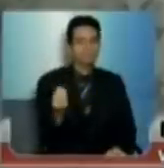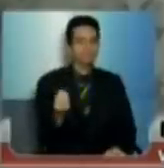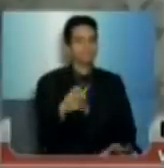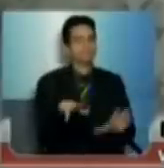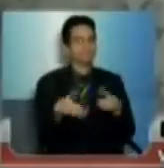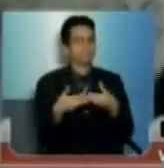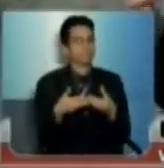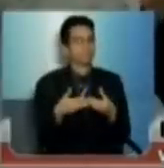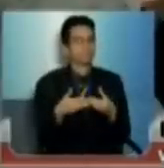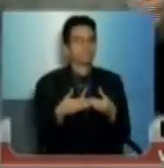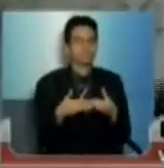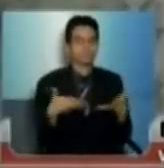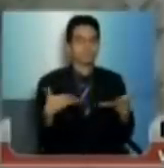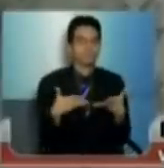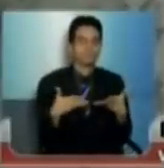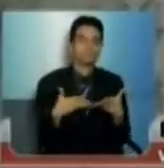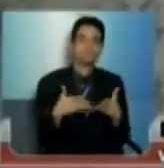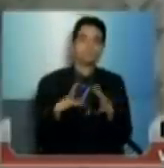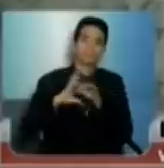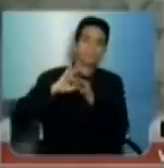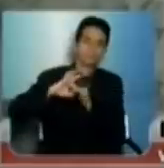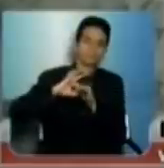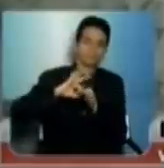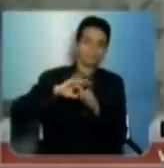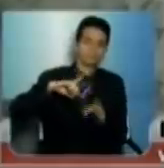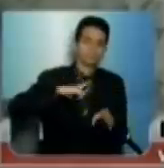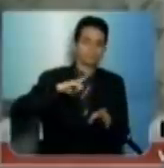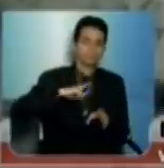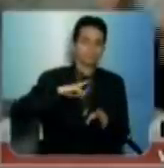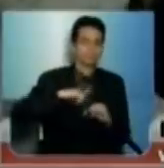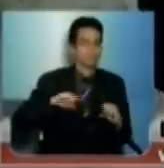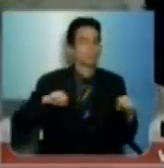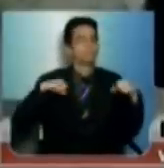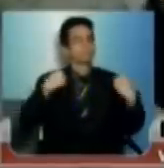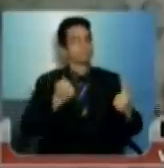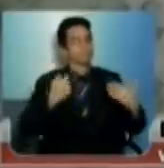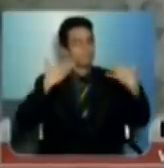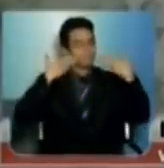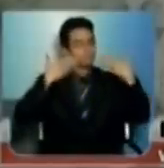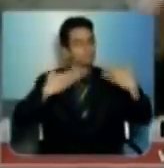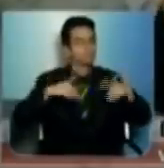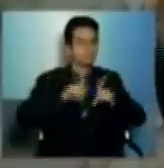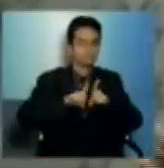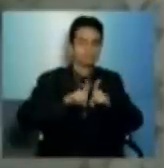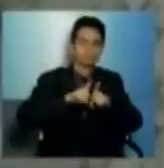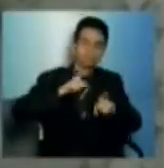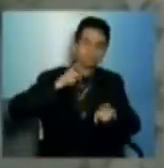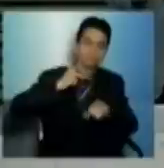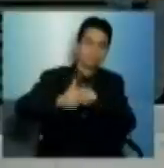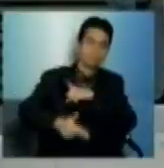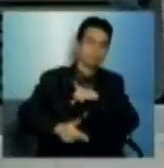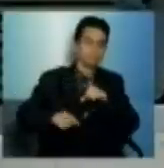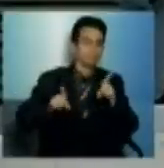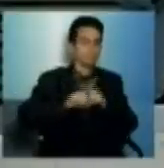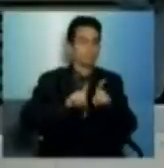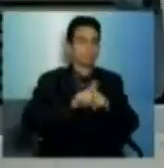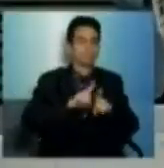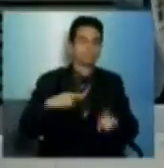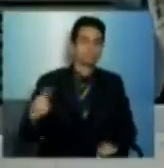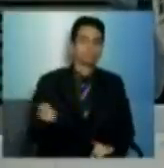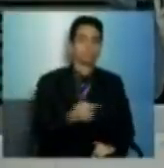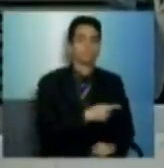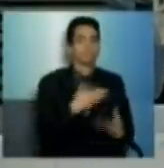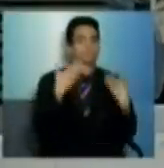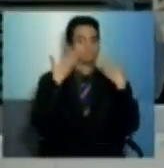essas que eu citei, que são as nossas parceiras nessa luta e agora nessa conquista, nessa vitória que nós